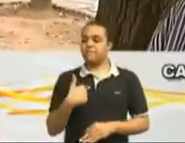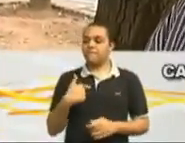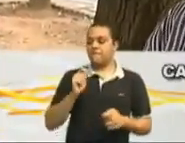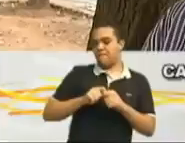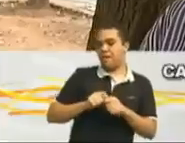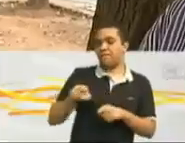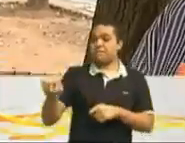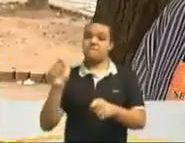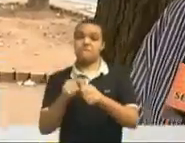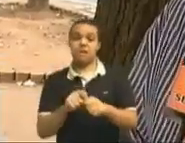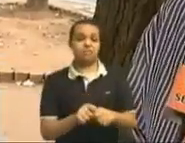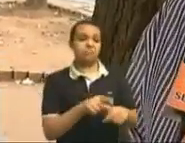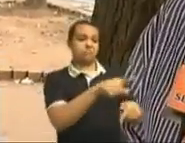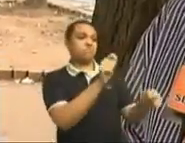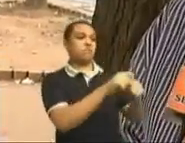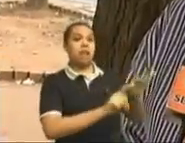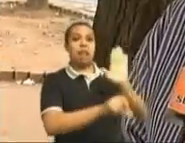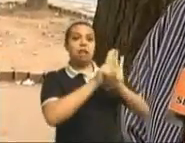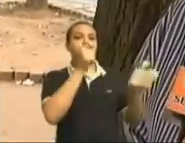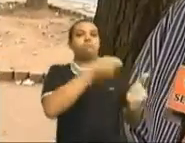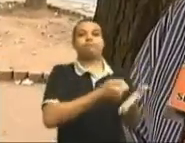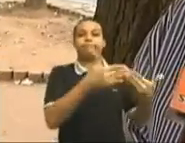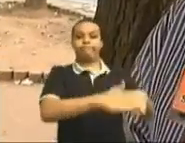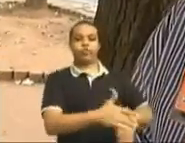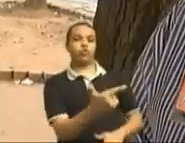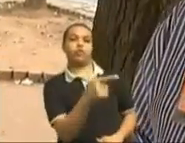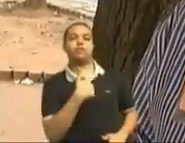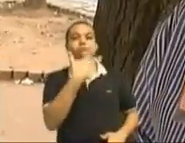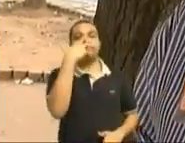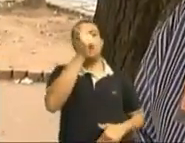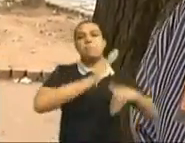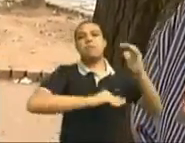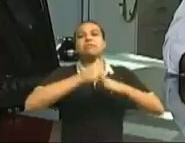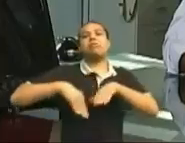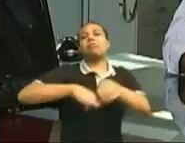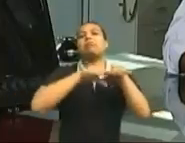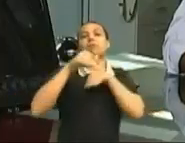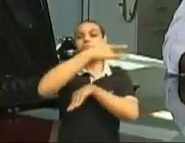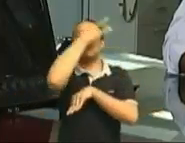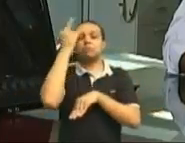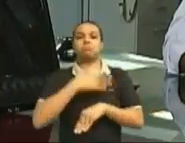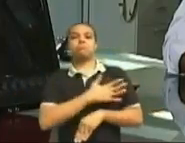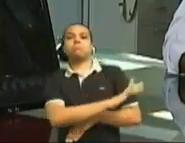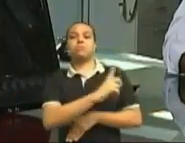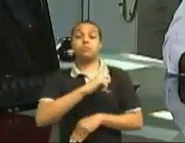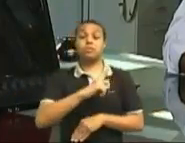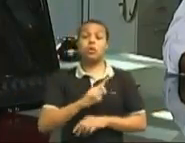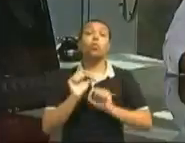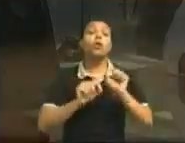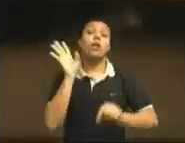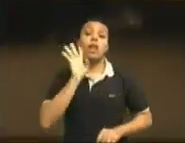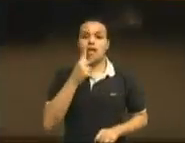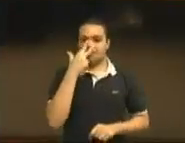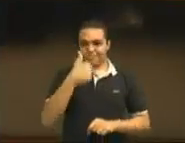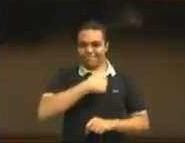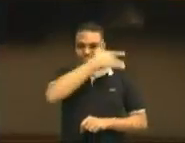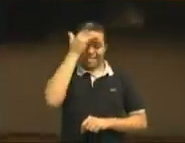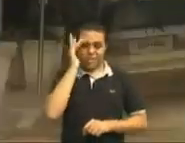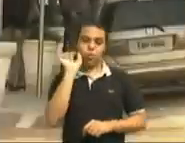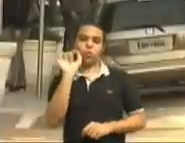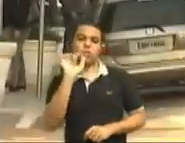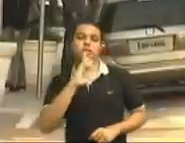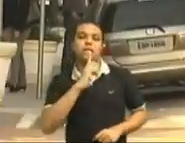faz, o outro faz, não tem lei para poder punir as pessoas e fica uma prática comum. É bacana porque eu imagino que quem tem essa